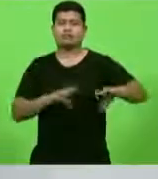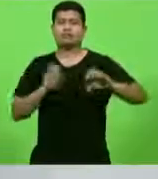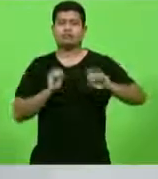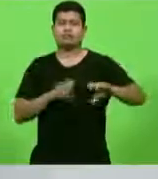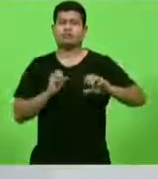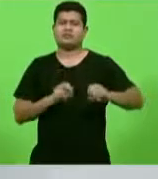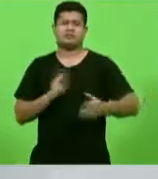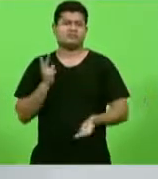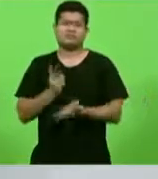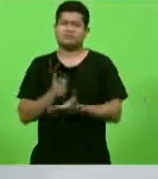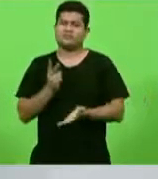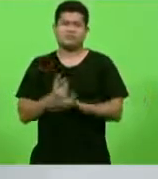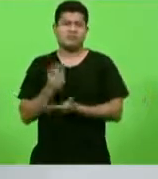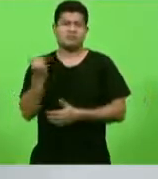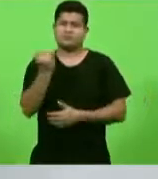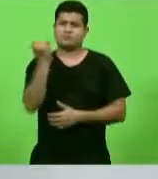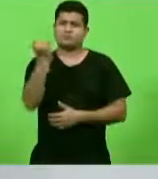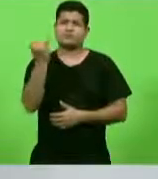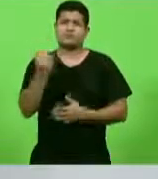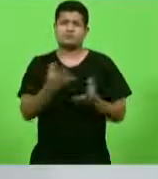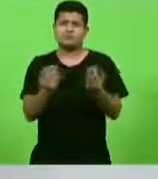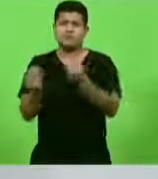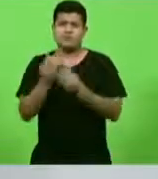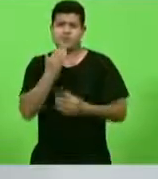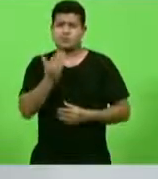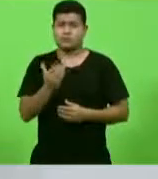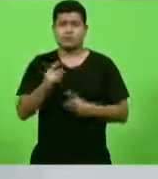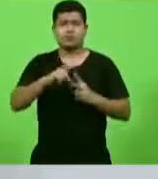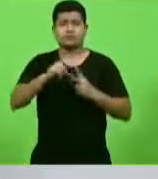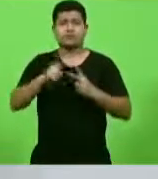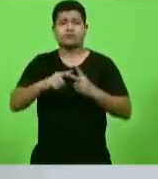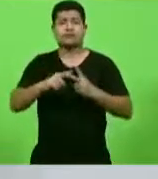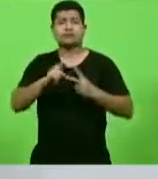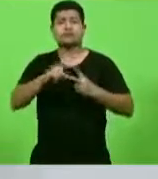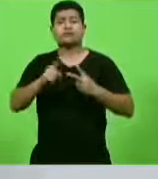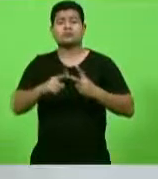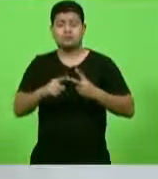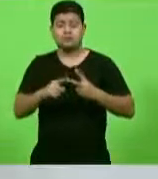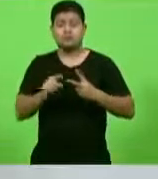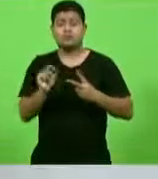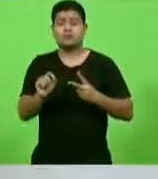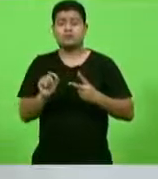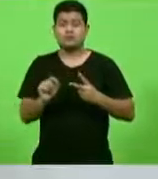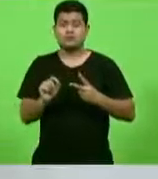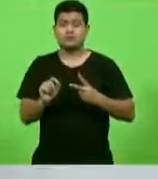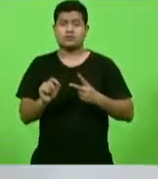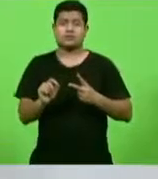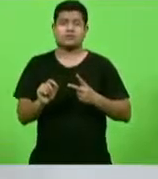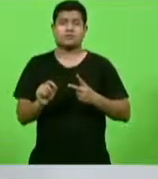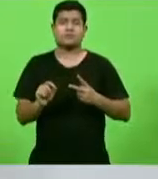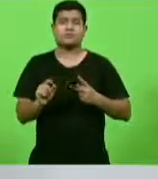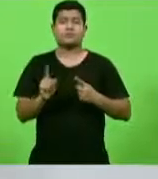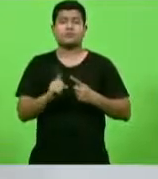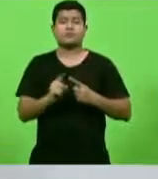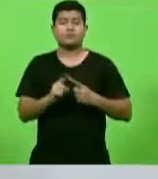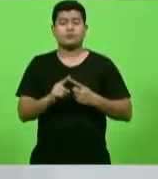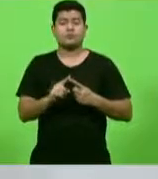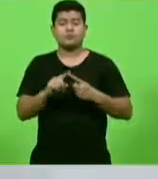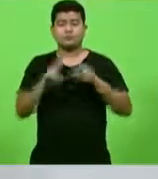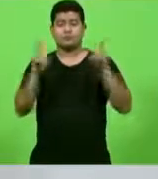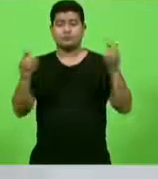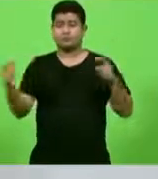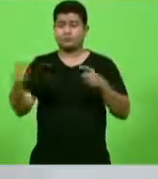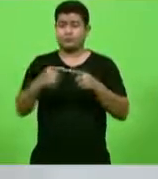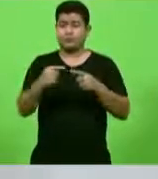demandas. E vou falar de dois temas aqui em relação à educação. Um assunto é com